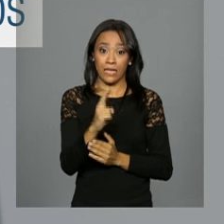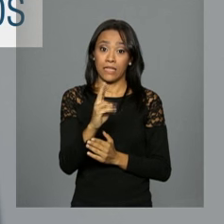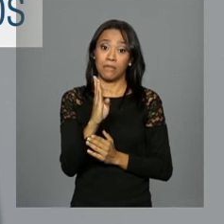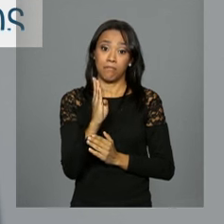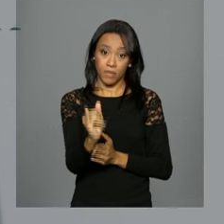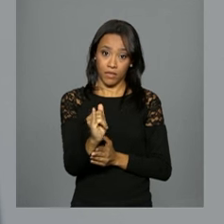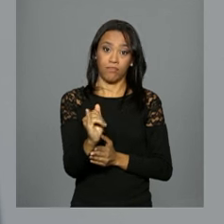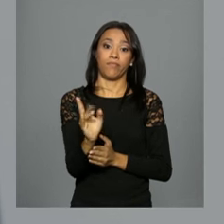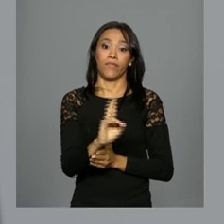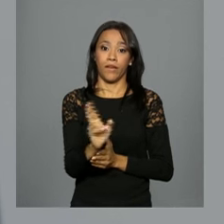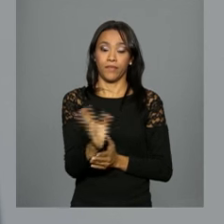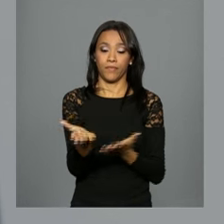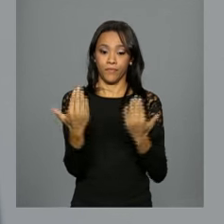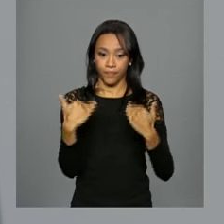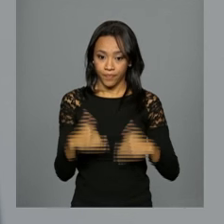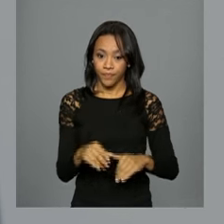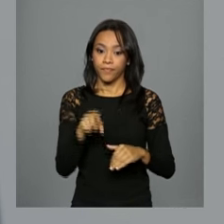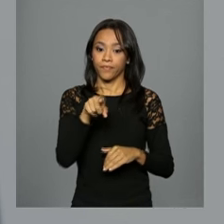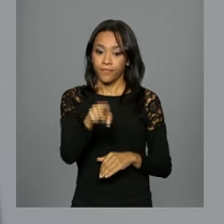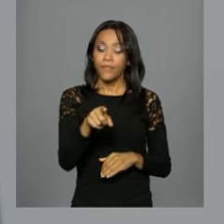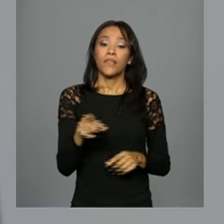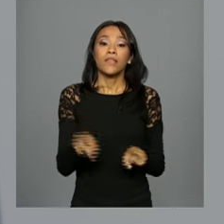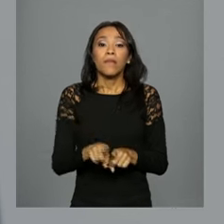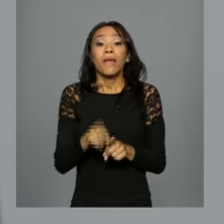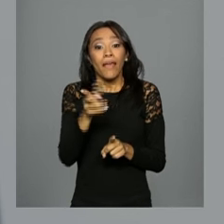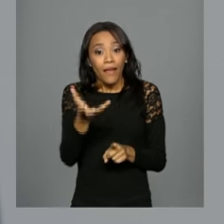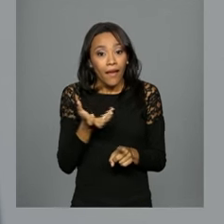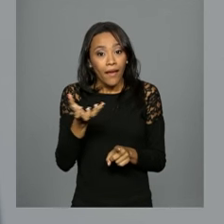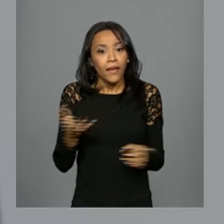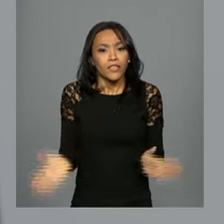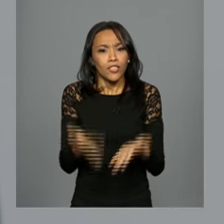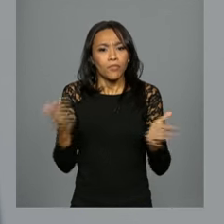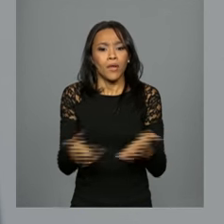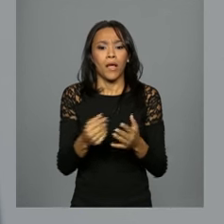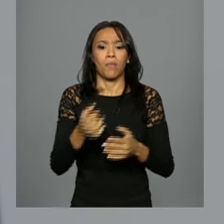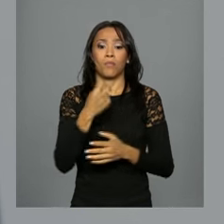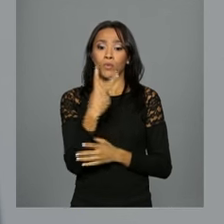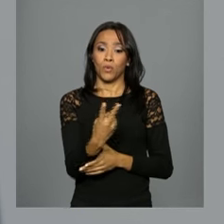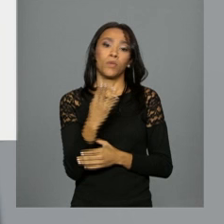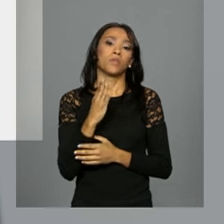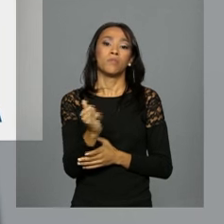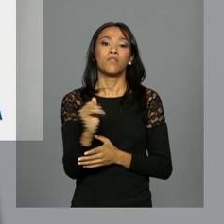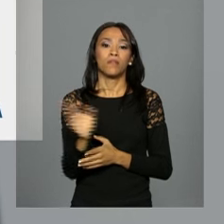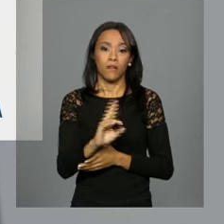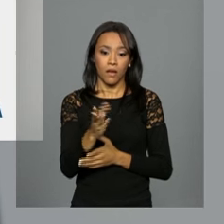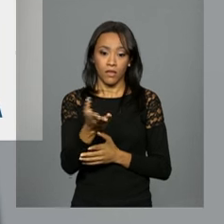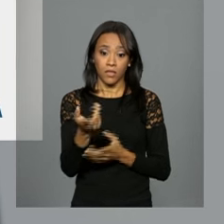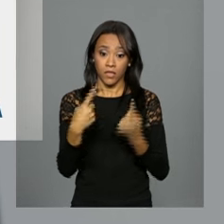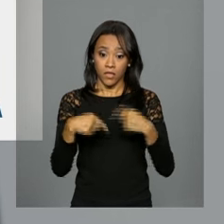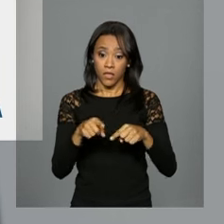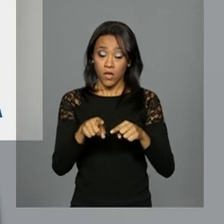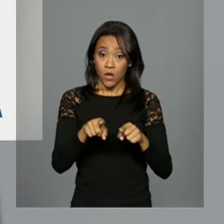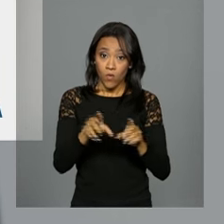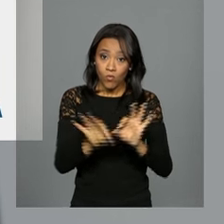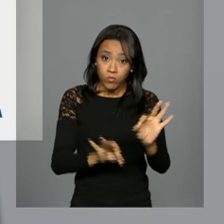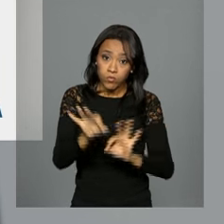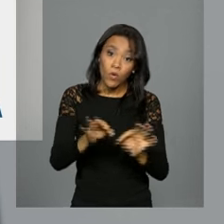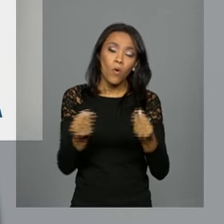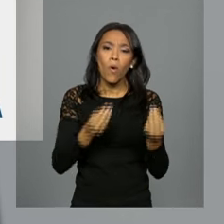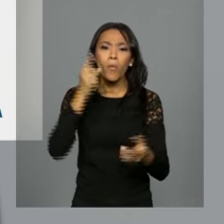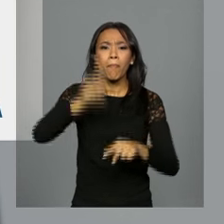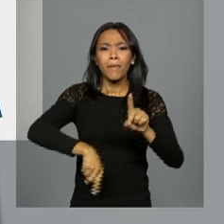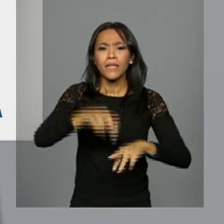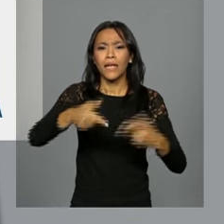reais. E, por último, o banco quer estimular com 2 bilhões de reais e a redução de juros o financiamento da compra de